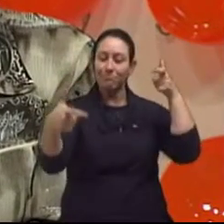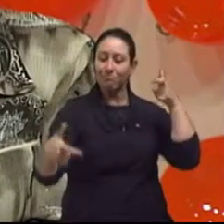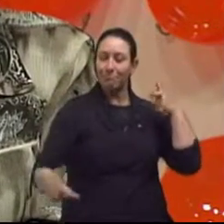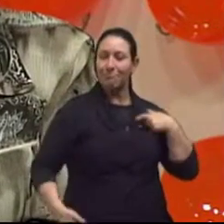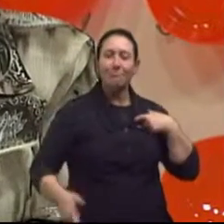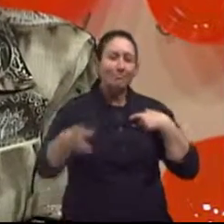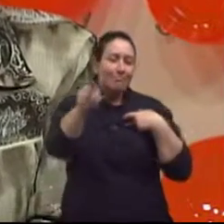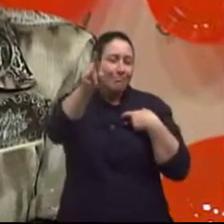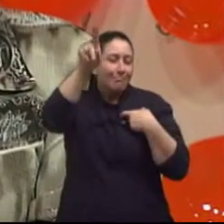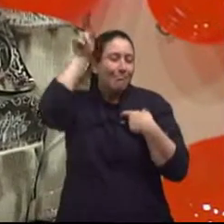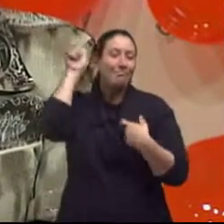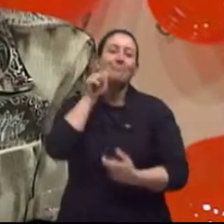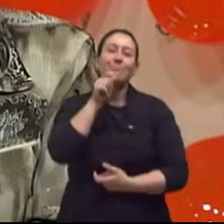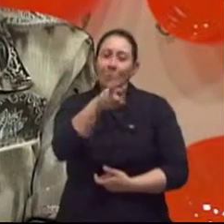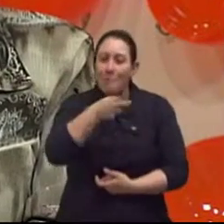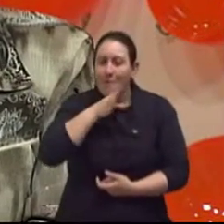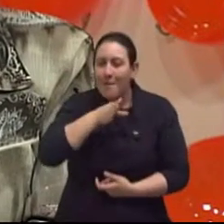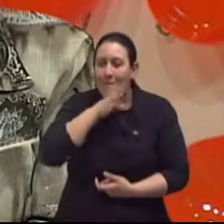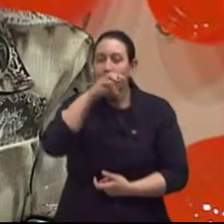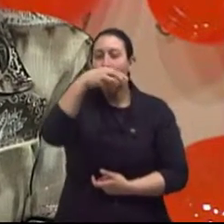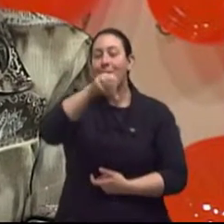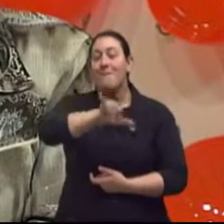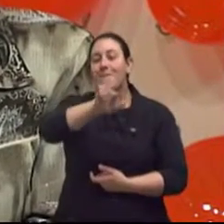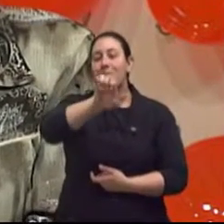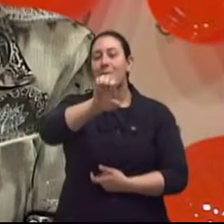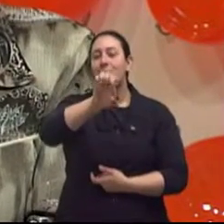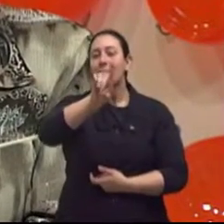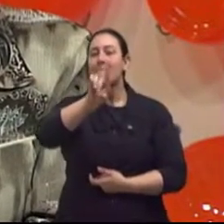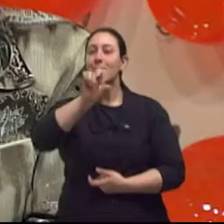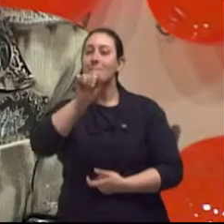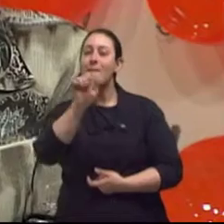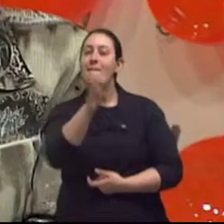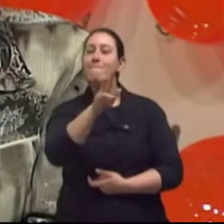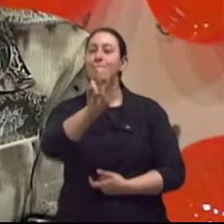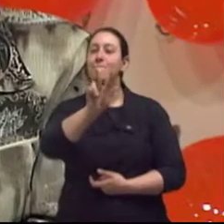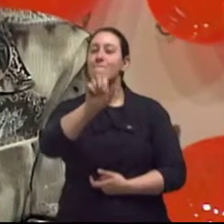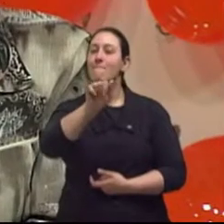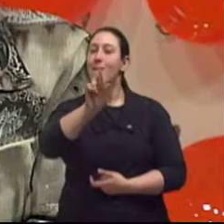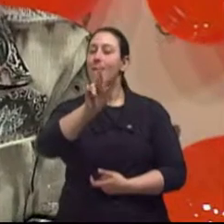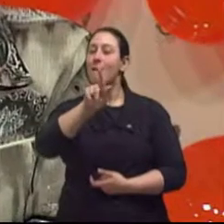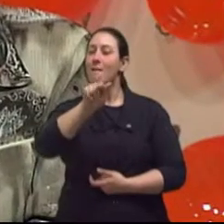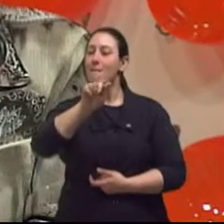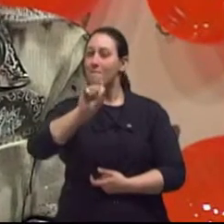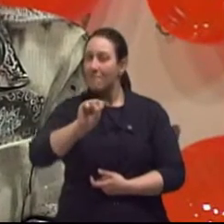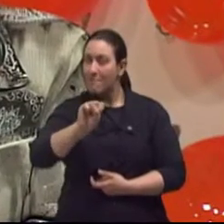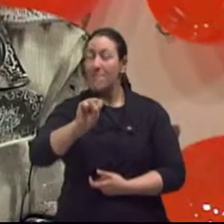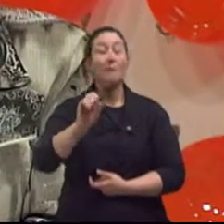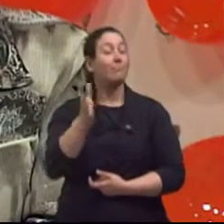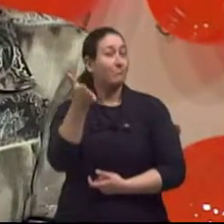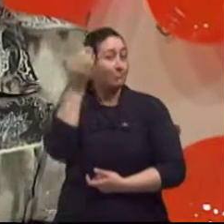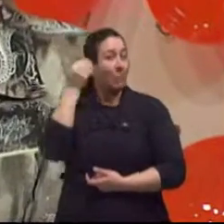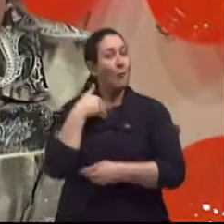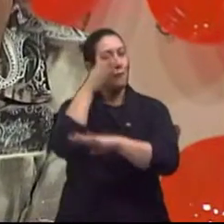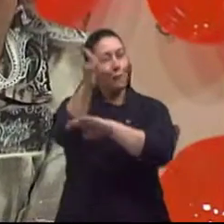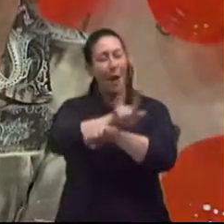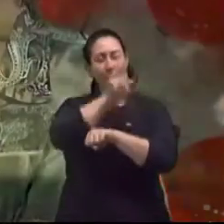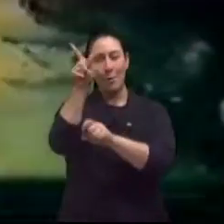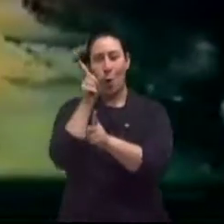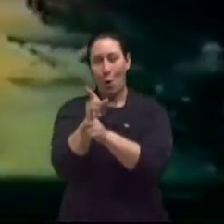beleza feminina, a nossa Ieda Maria Vargas, durante uma conversa que eu estive com ela lá em Gramado.